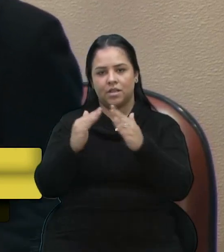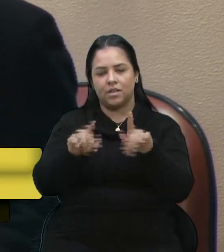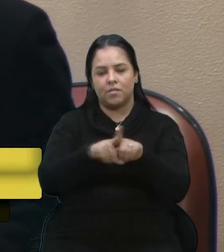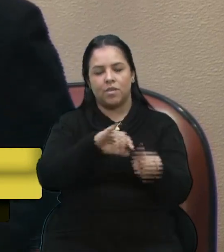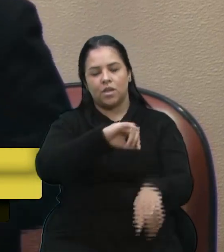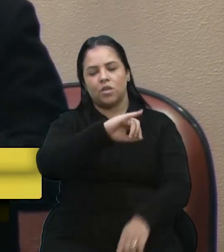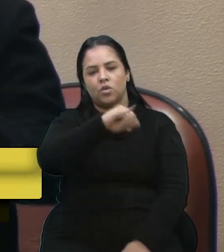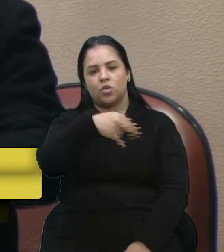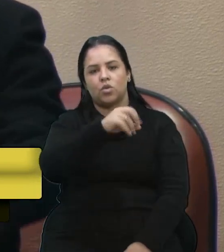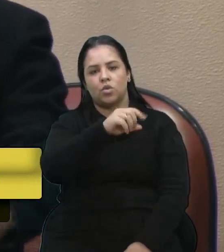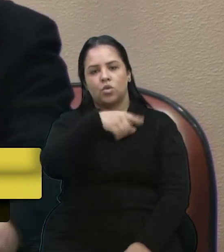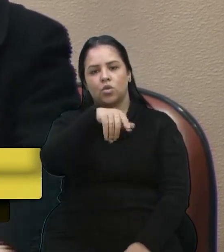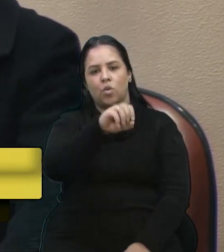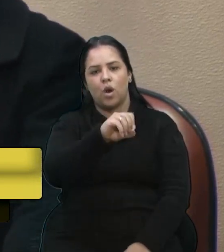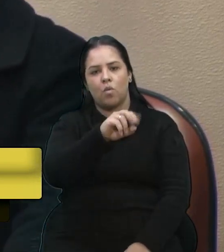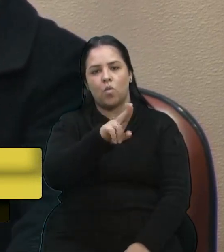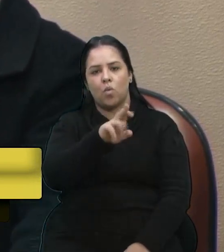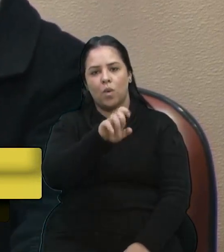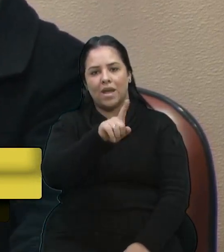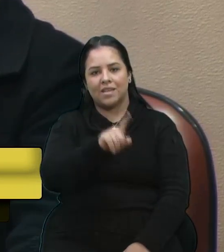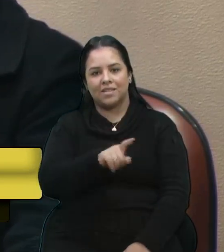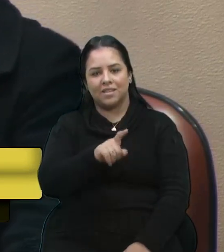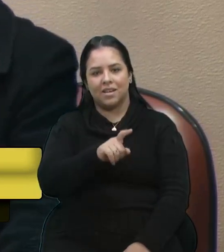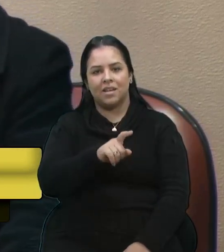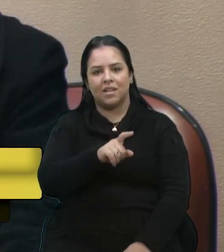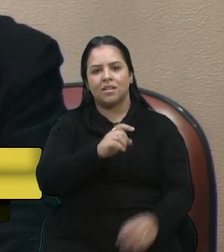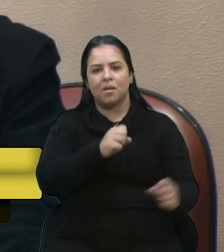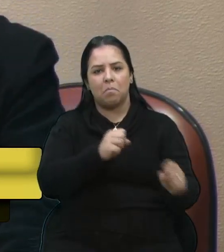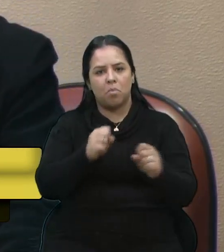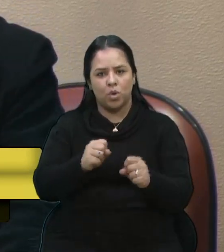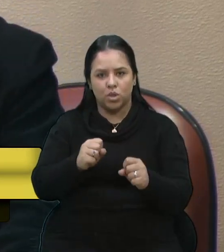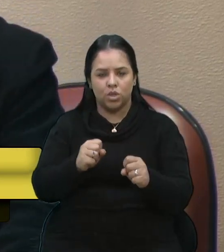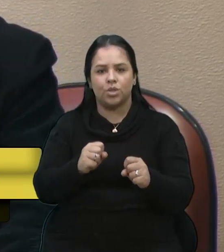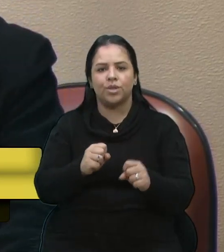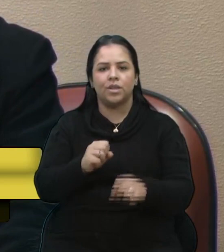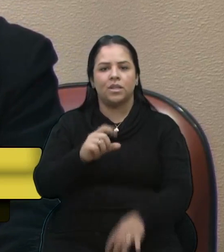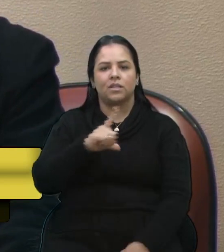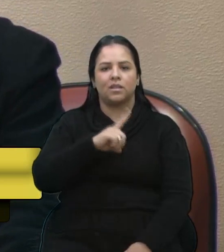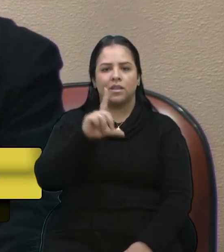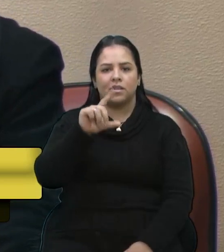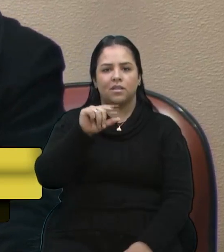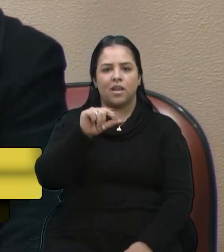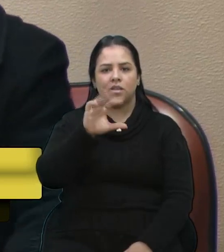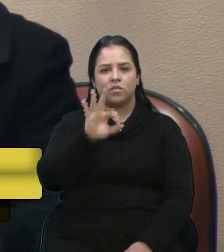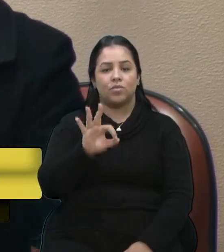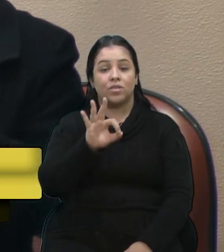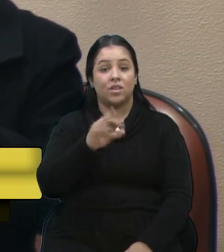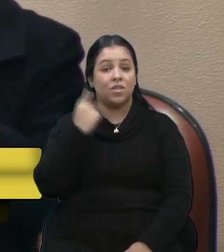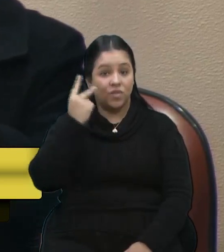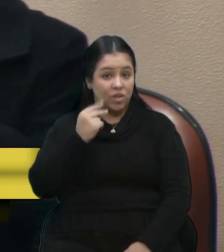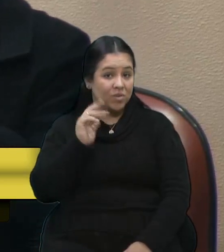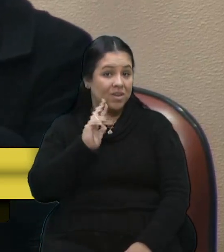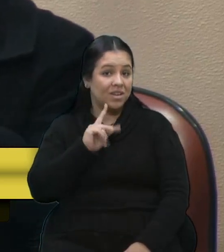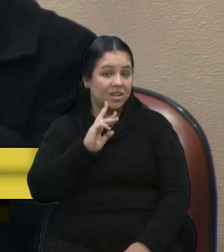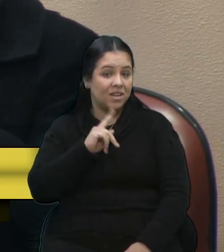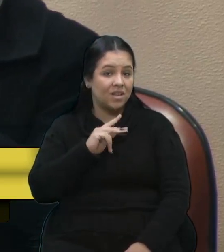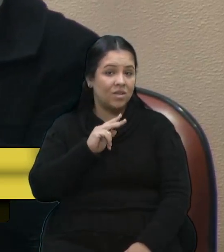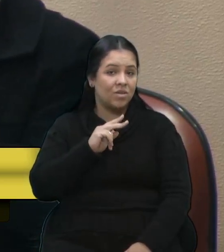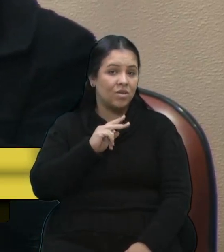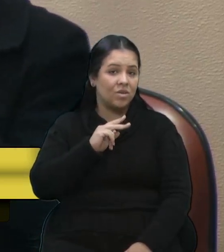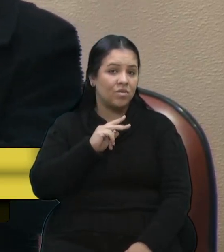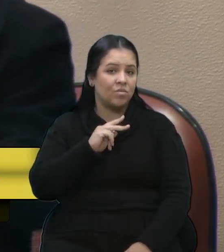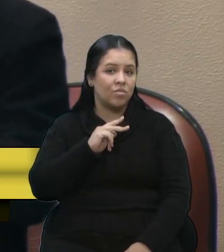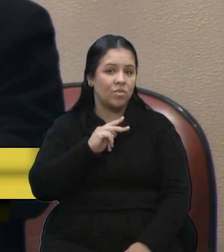desta possibilidade desses 10%, vereador Renato Oliveira, para o fundo da Casa